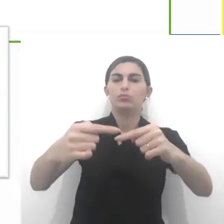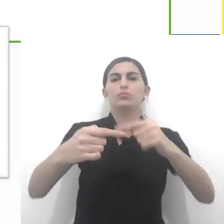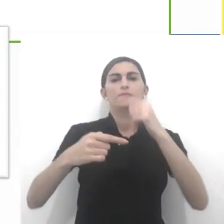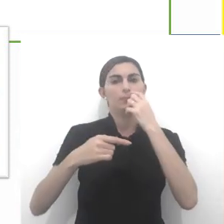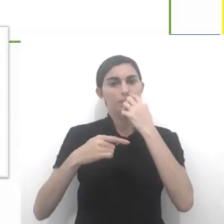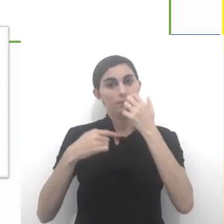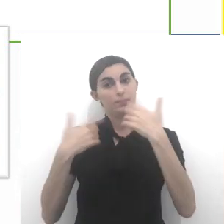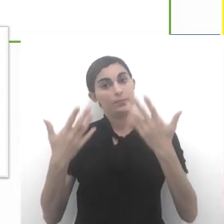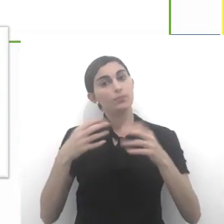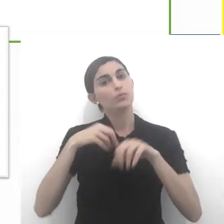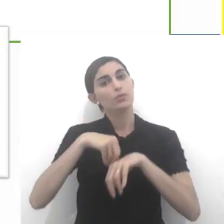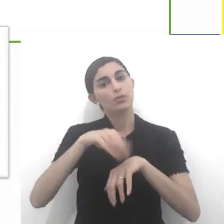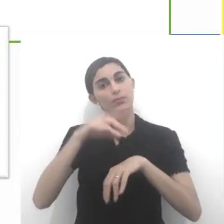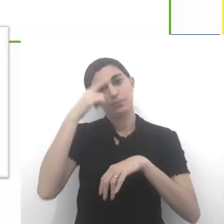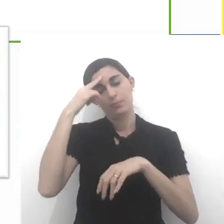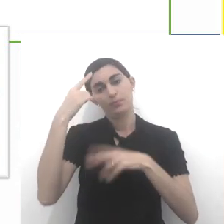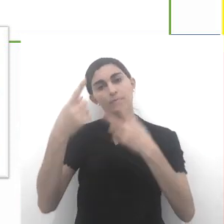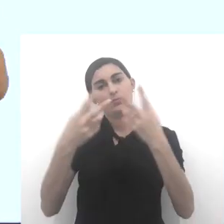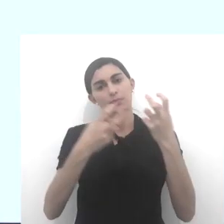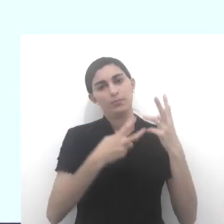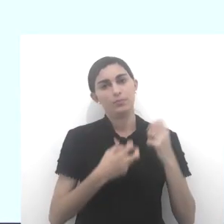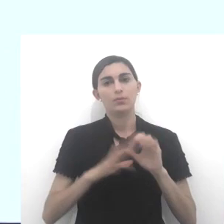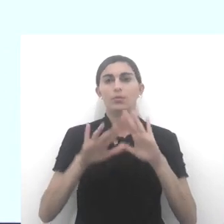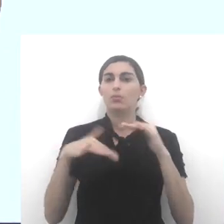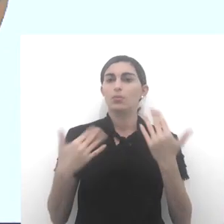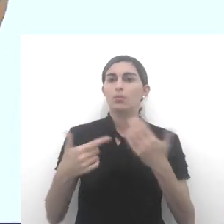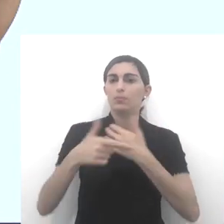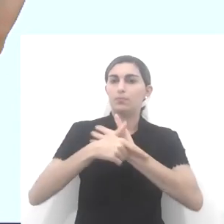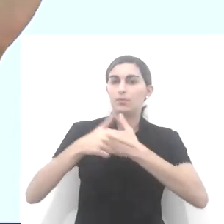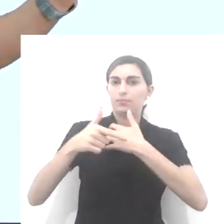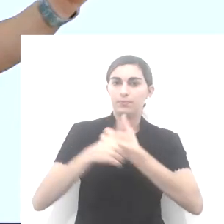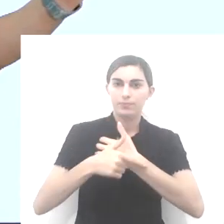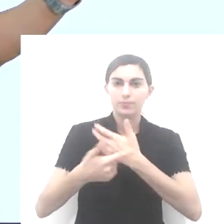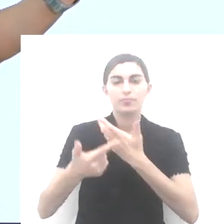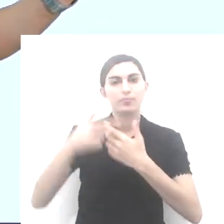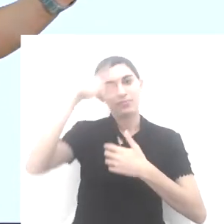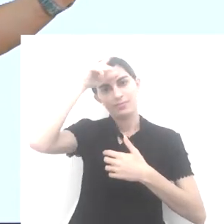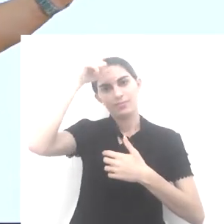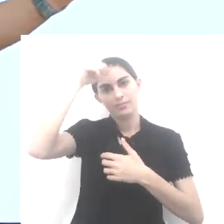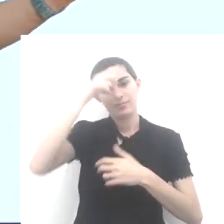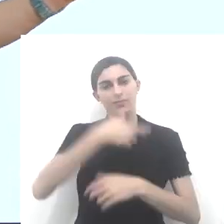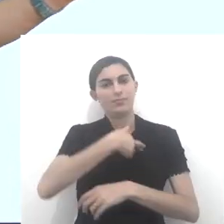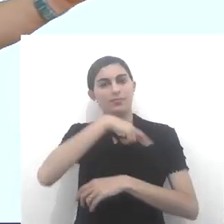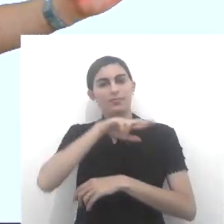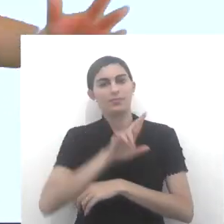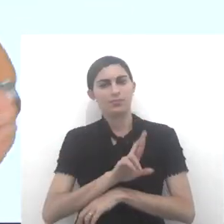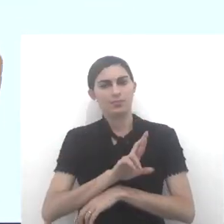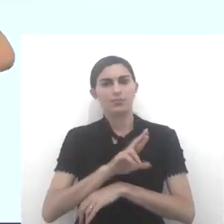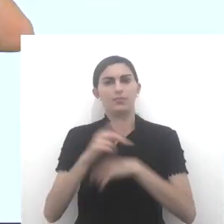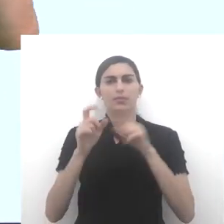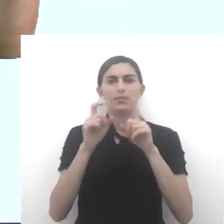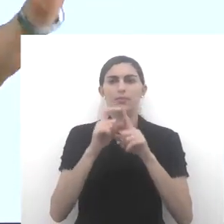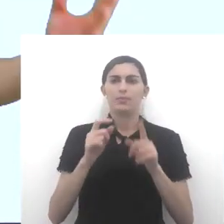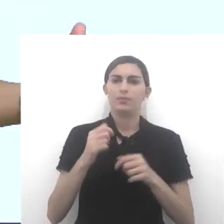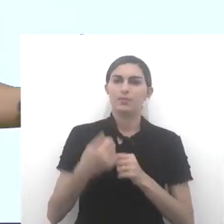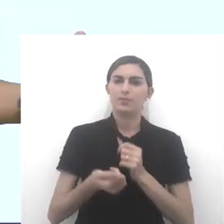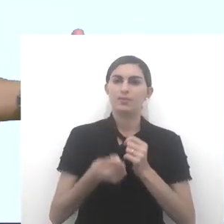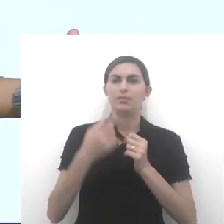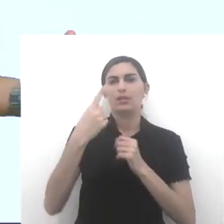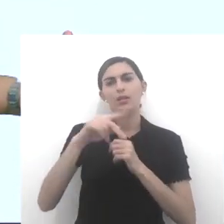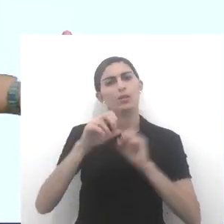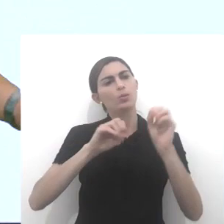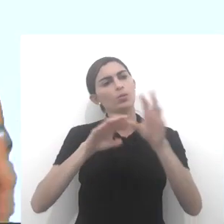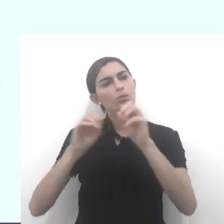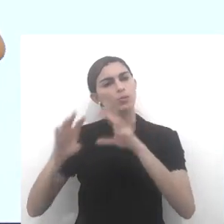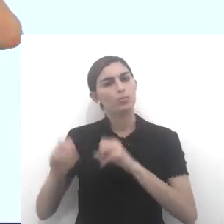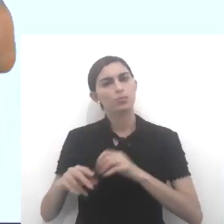geração. Então, já dá para perceber qual o papel do líder religioso. A palavra